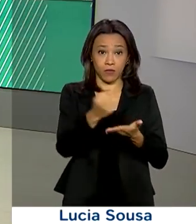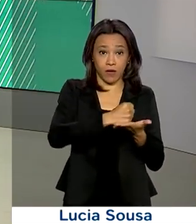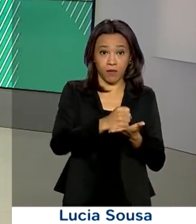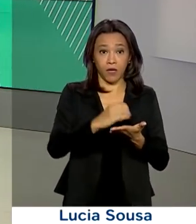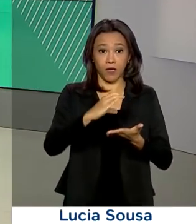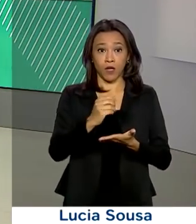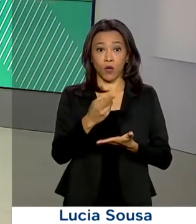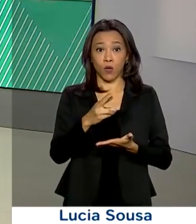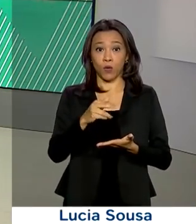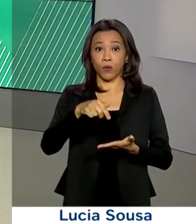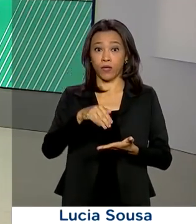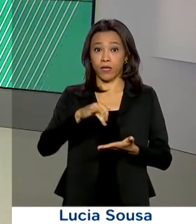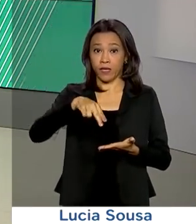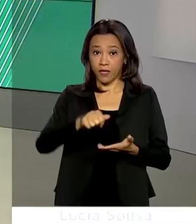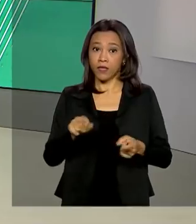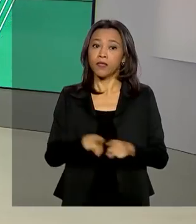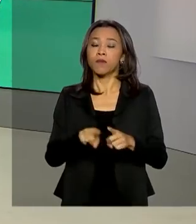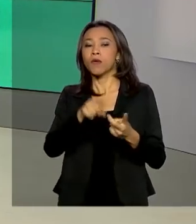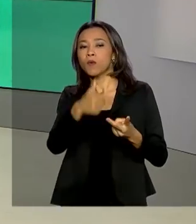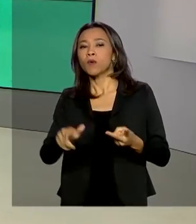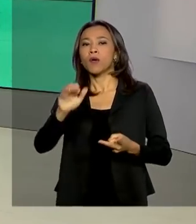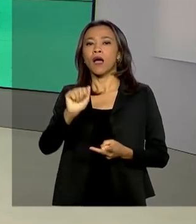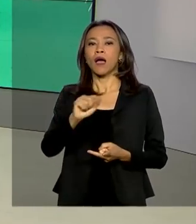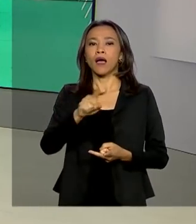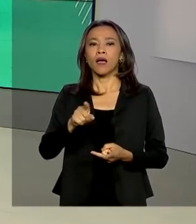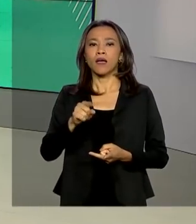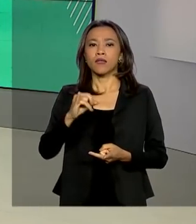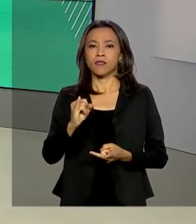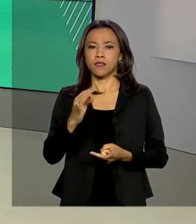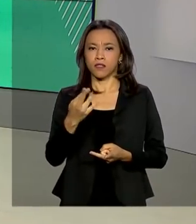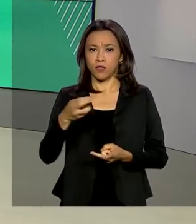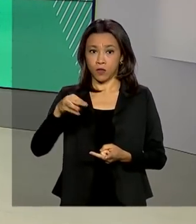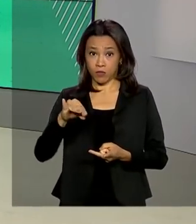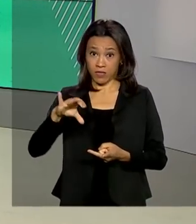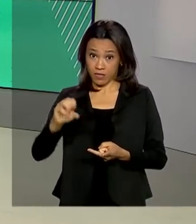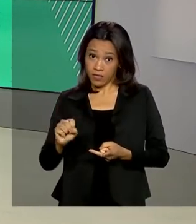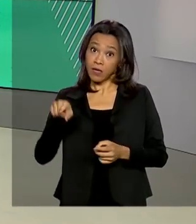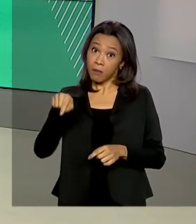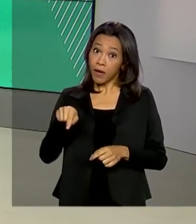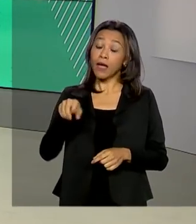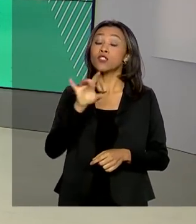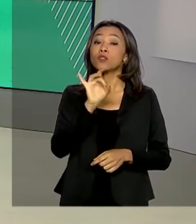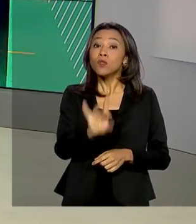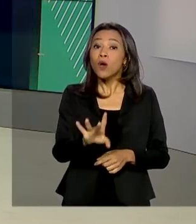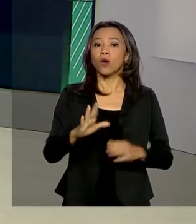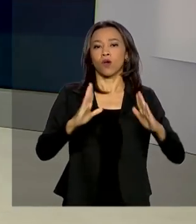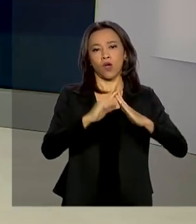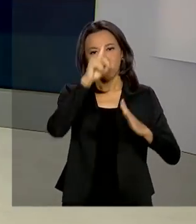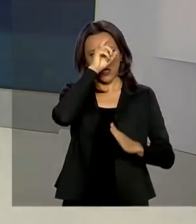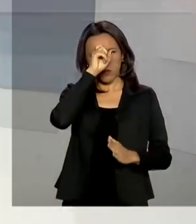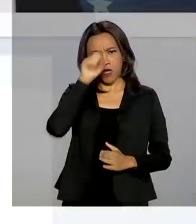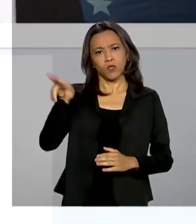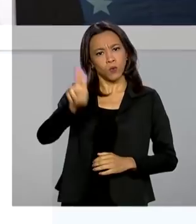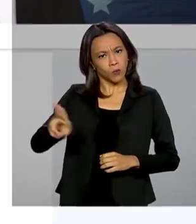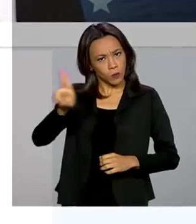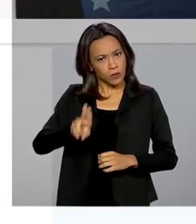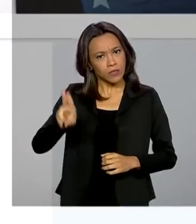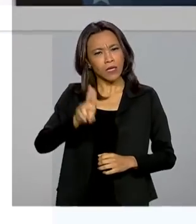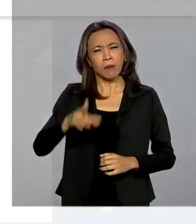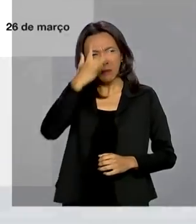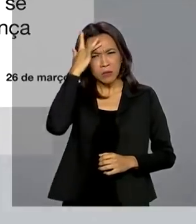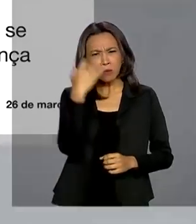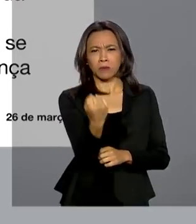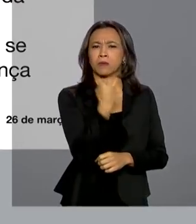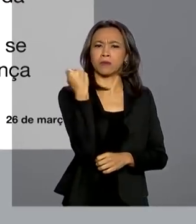da azitromicina para uso exclusivo de hospitais em pacientes em estado crítico pelo coronavírus. Pelas redes sociais, o